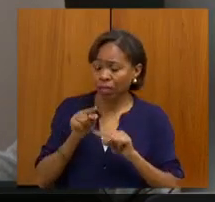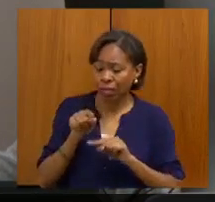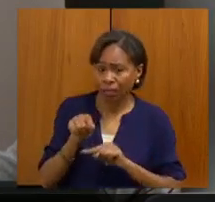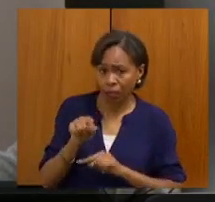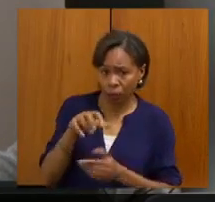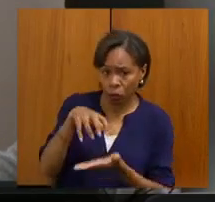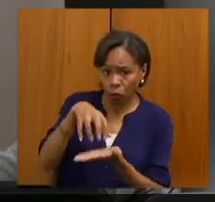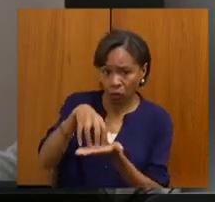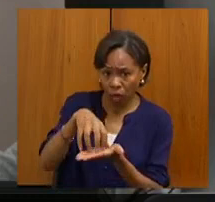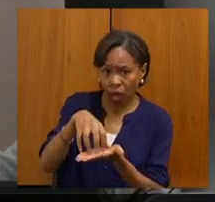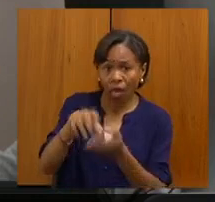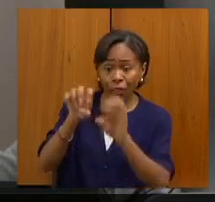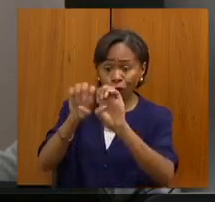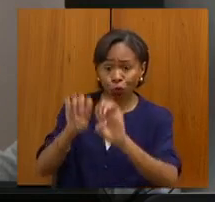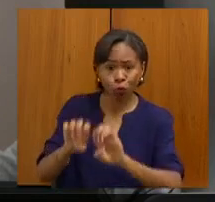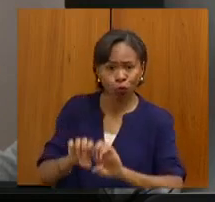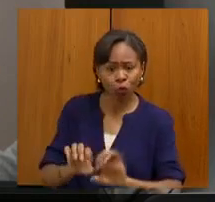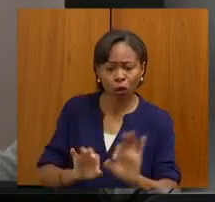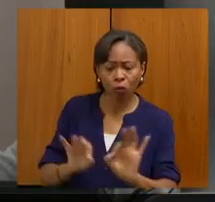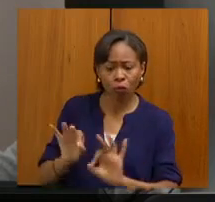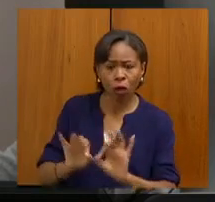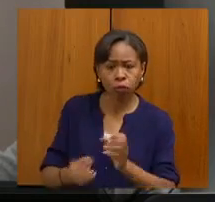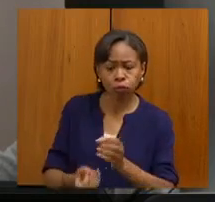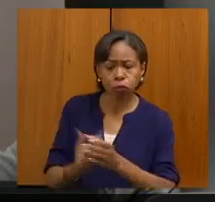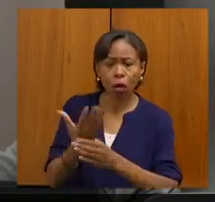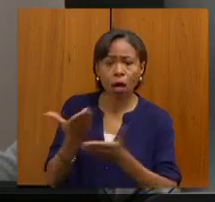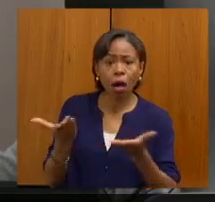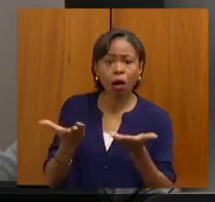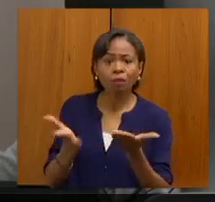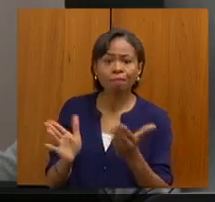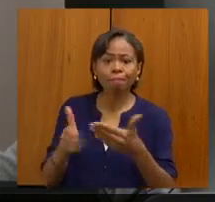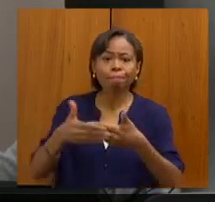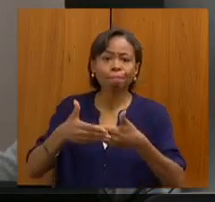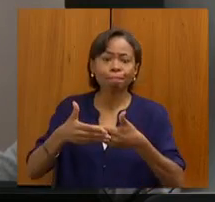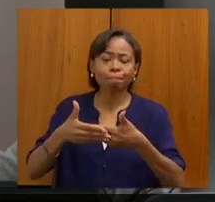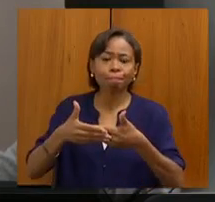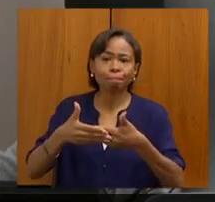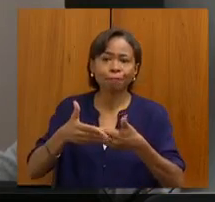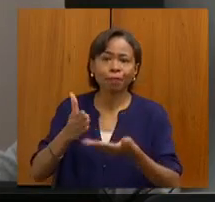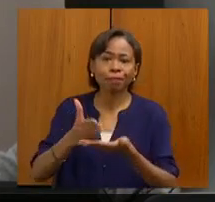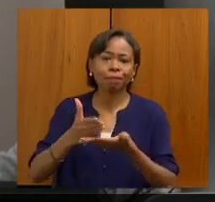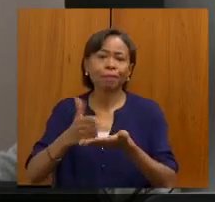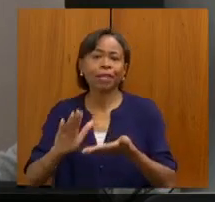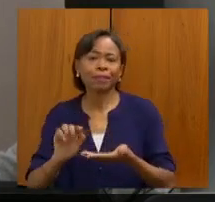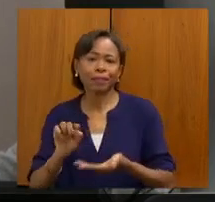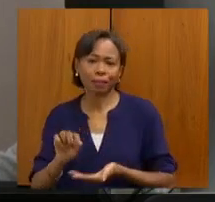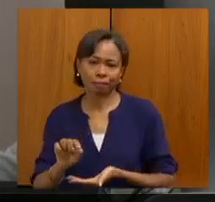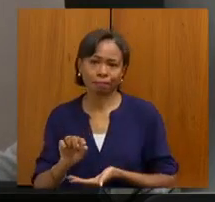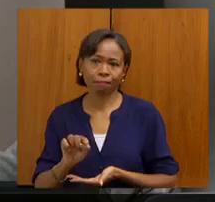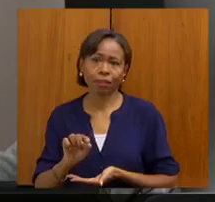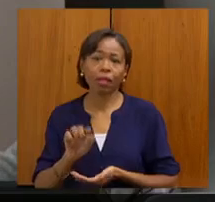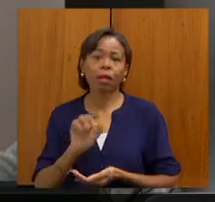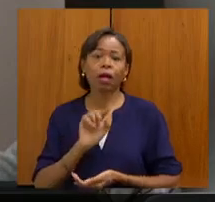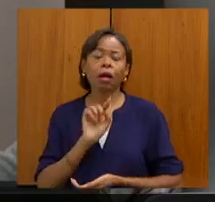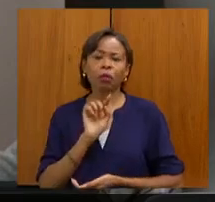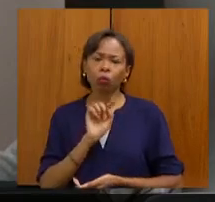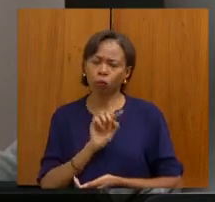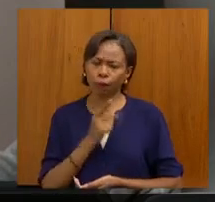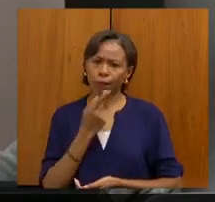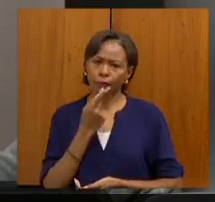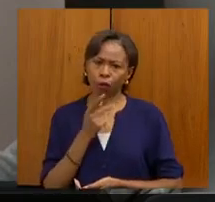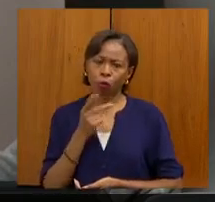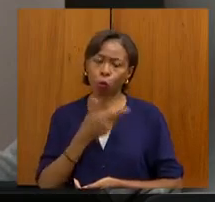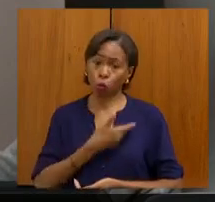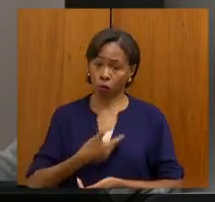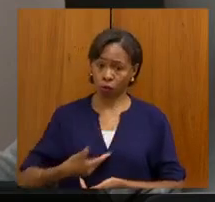e que vai ser agora fechada. O senhor tem dito que o governo federal tem aí